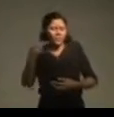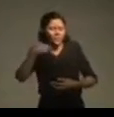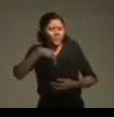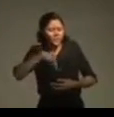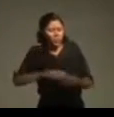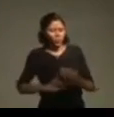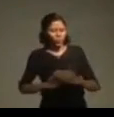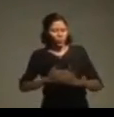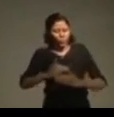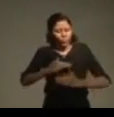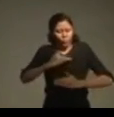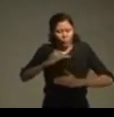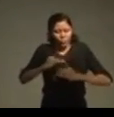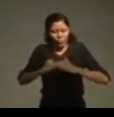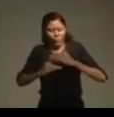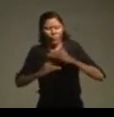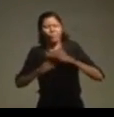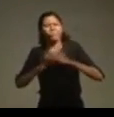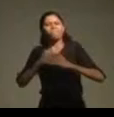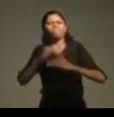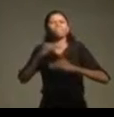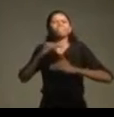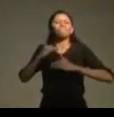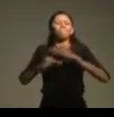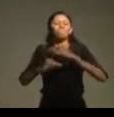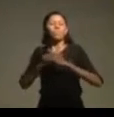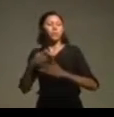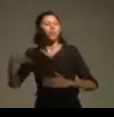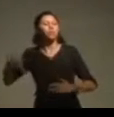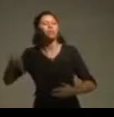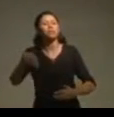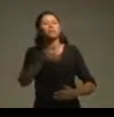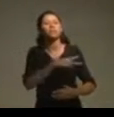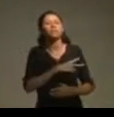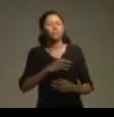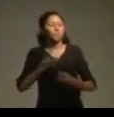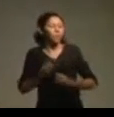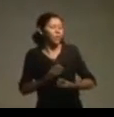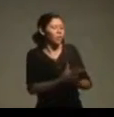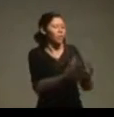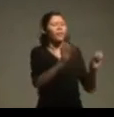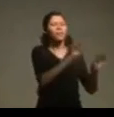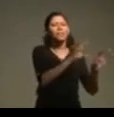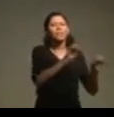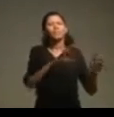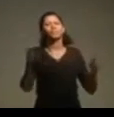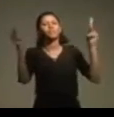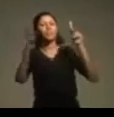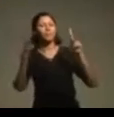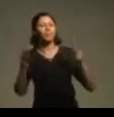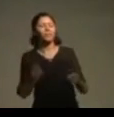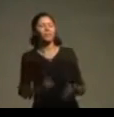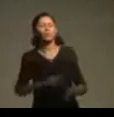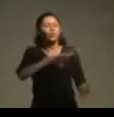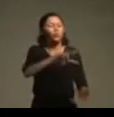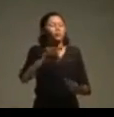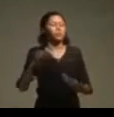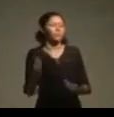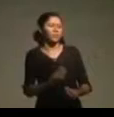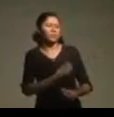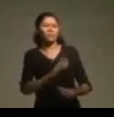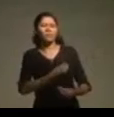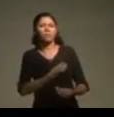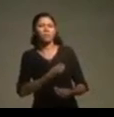sermos verdadeiramente semeadores da paz no mundo em que nós vivemos. Não esperemos dos outros,